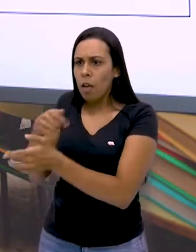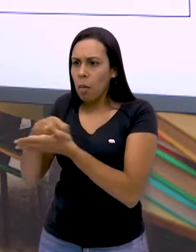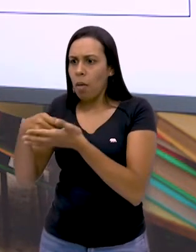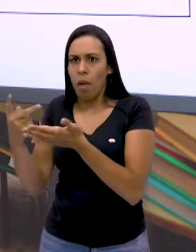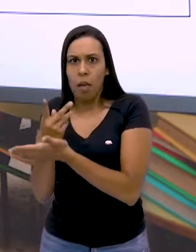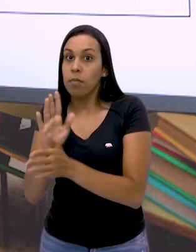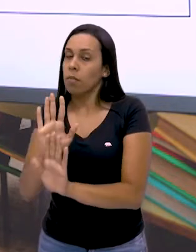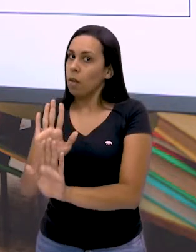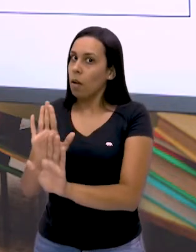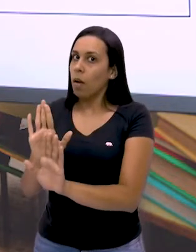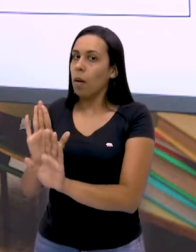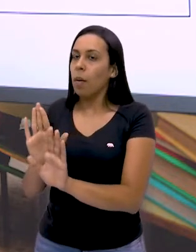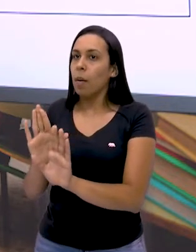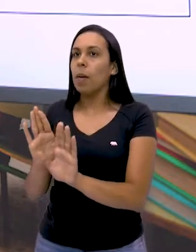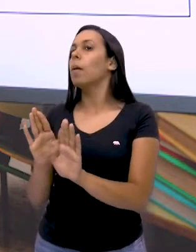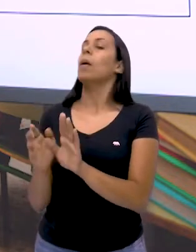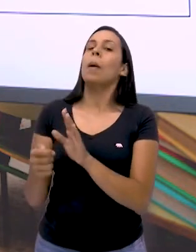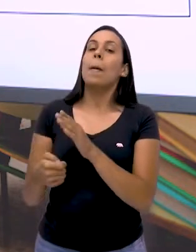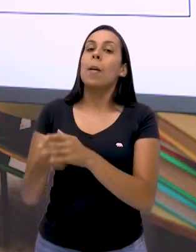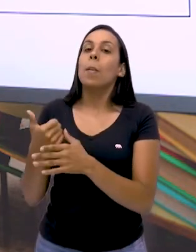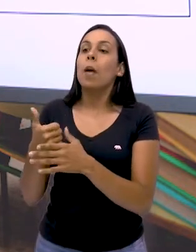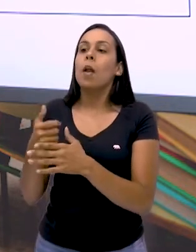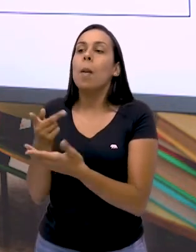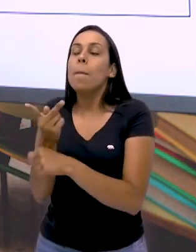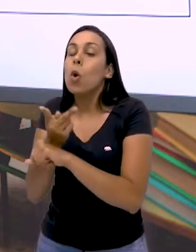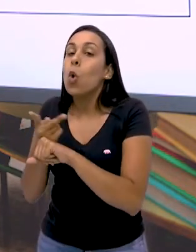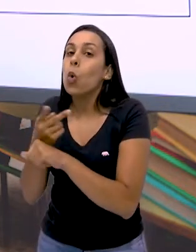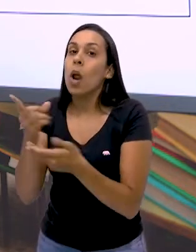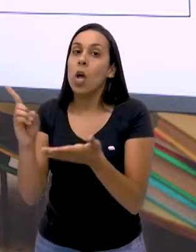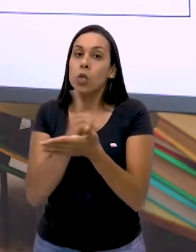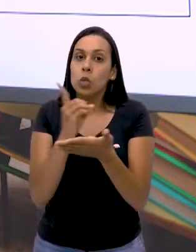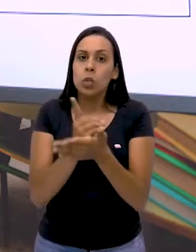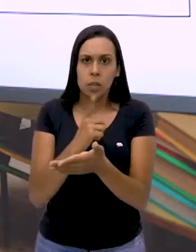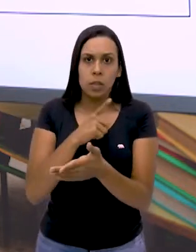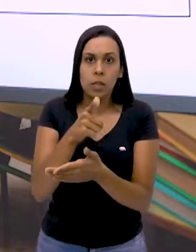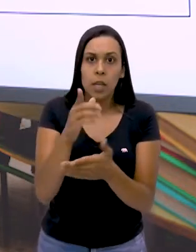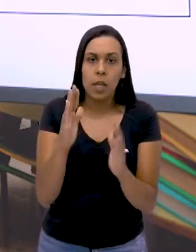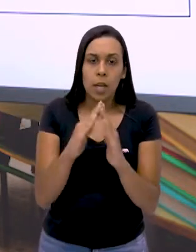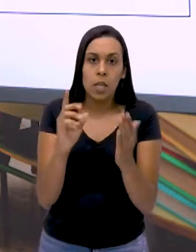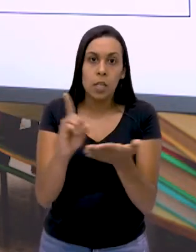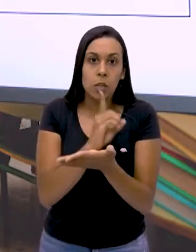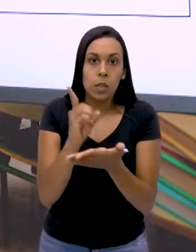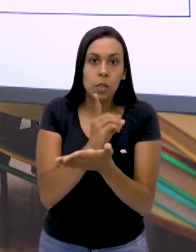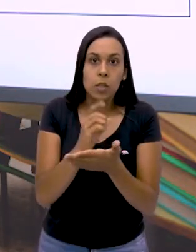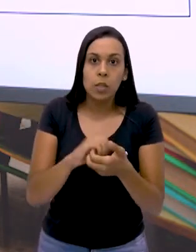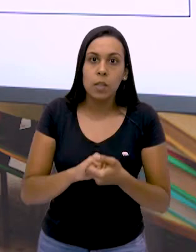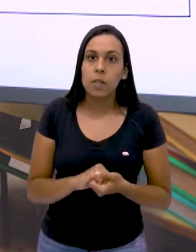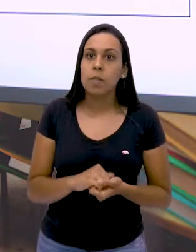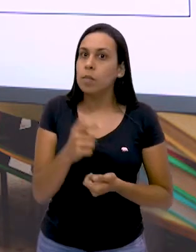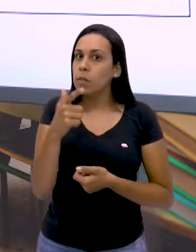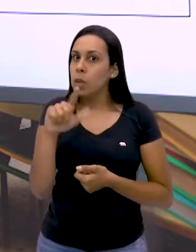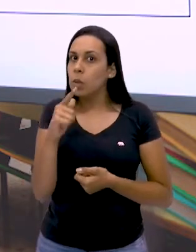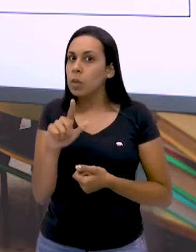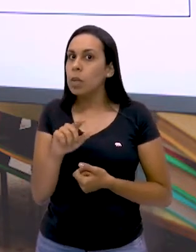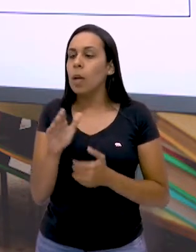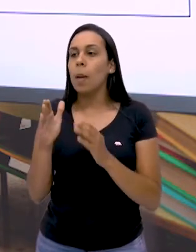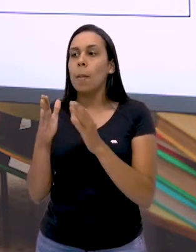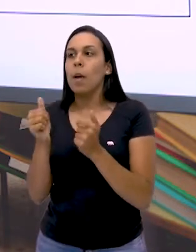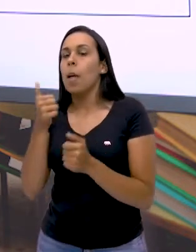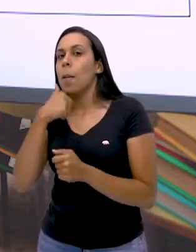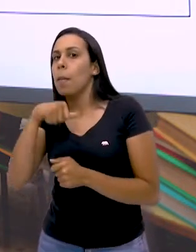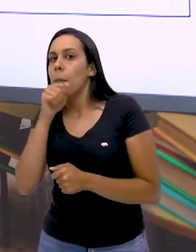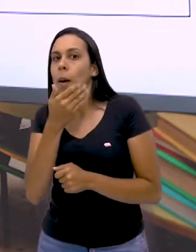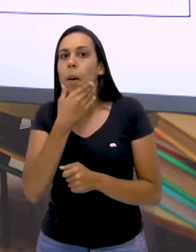texto e recorra ao dicionário. Vocês têm um dicionário aí em casa? Muito bem. Se não tiver, pede para o